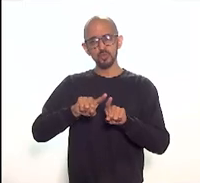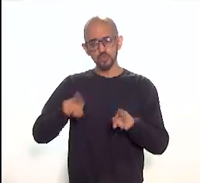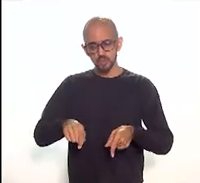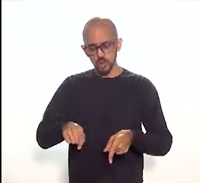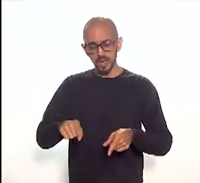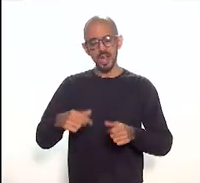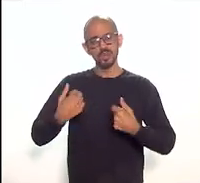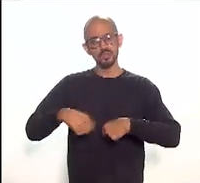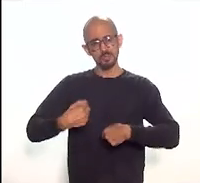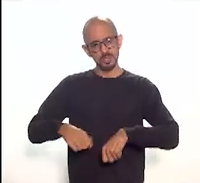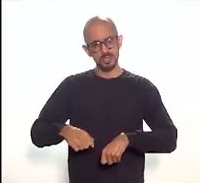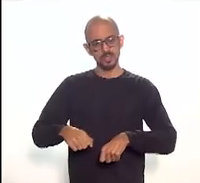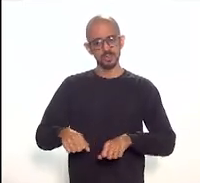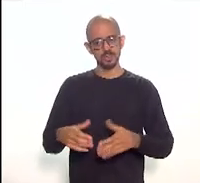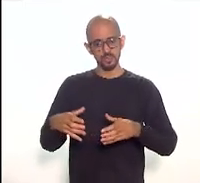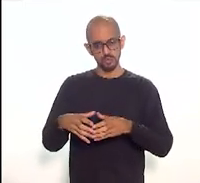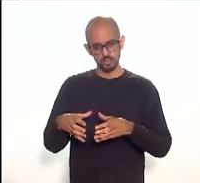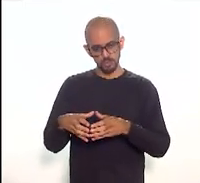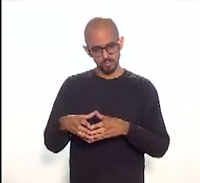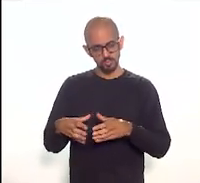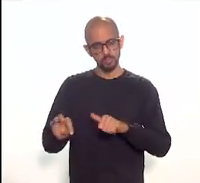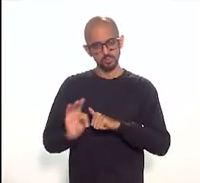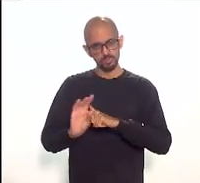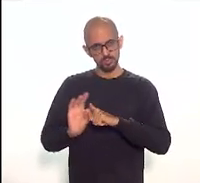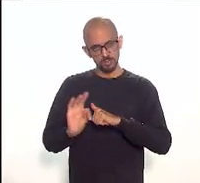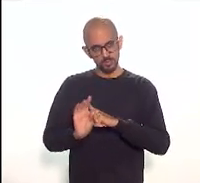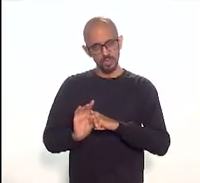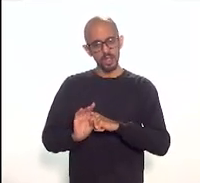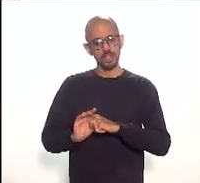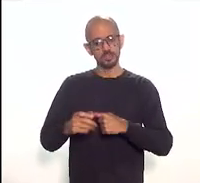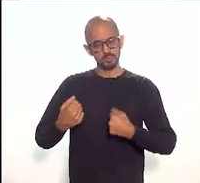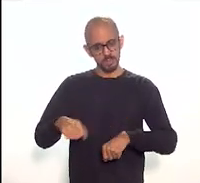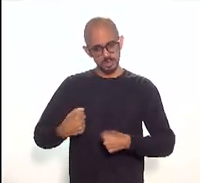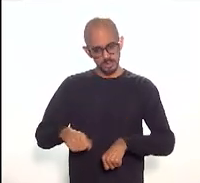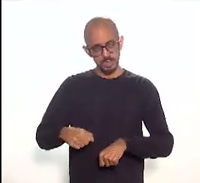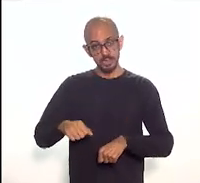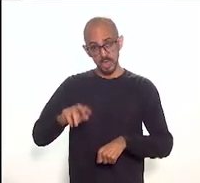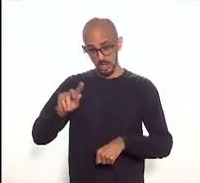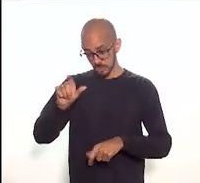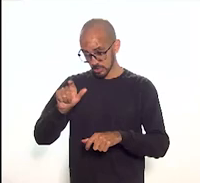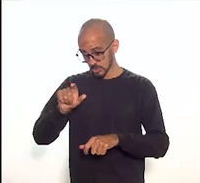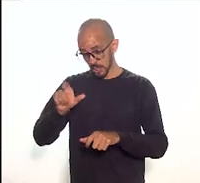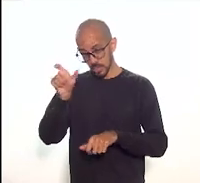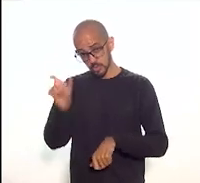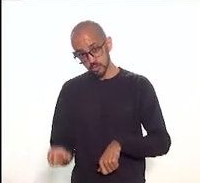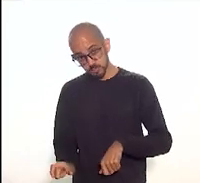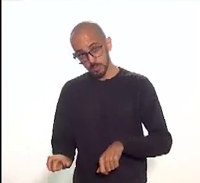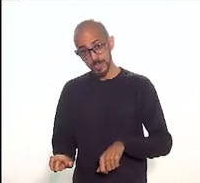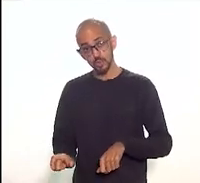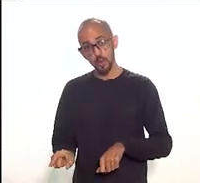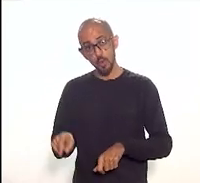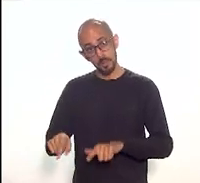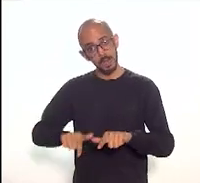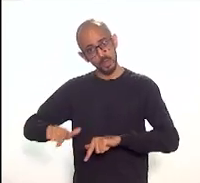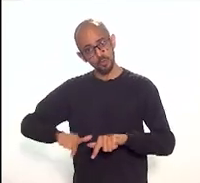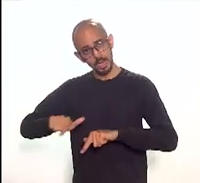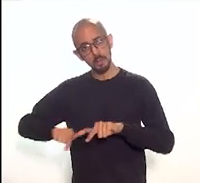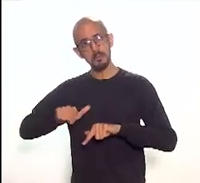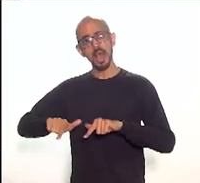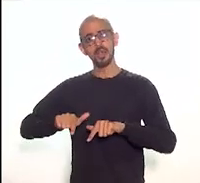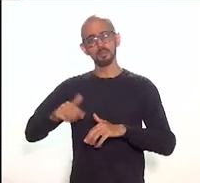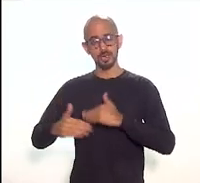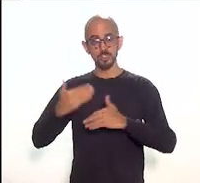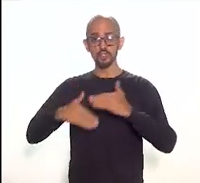técnicos financeiros e humanos necessários para o desenvolvimento desse